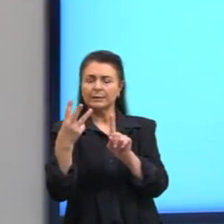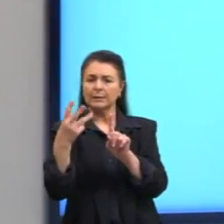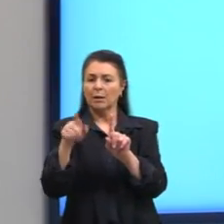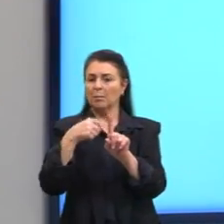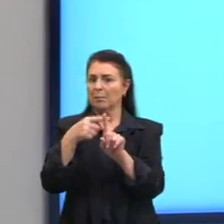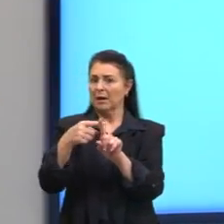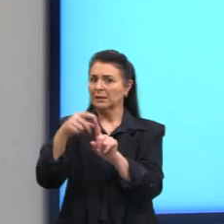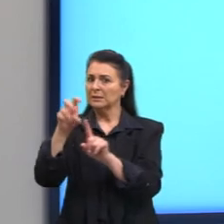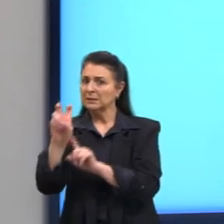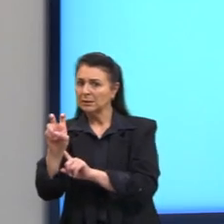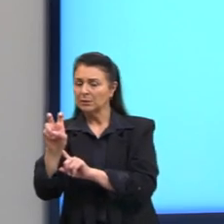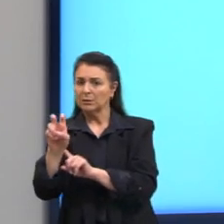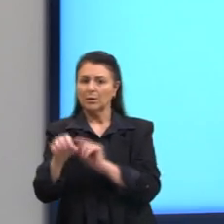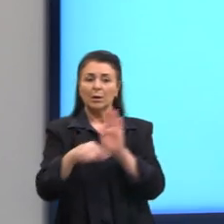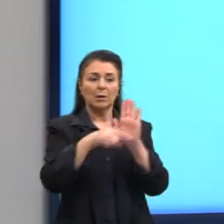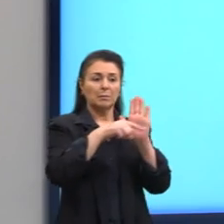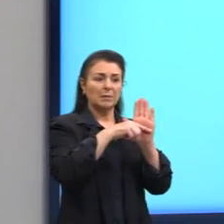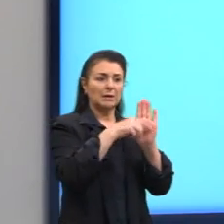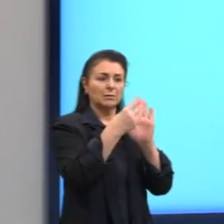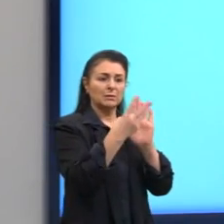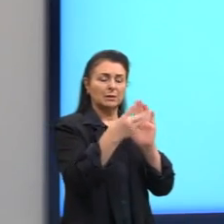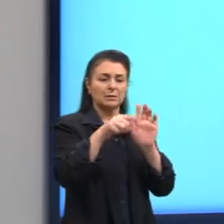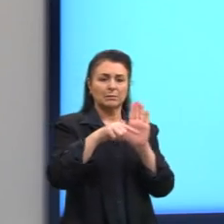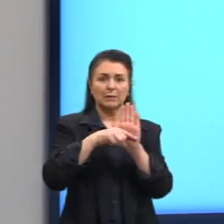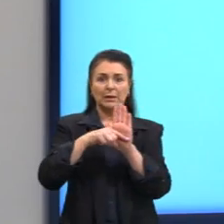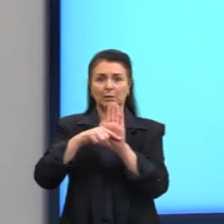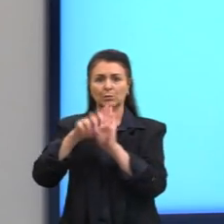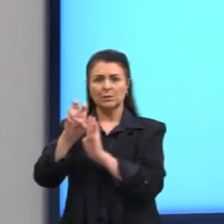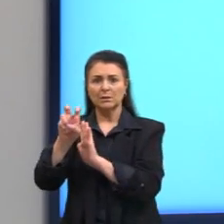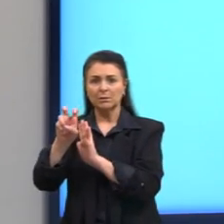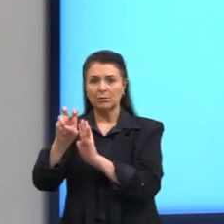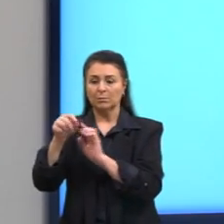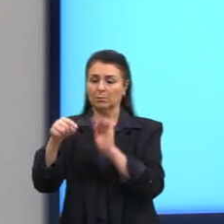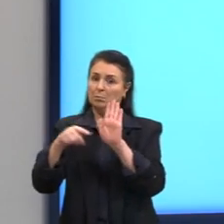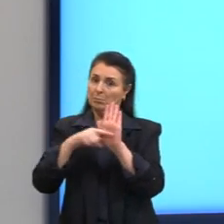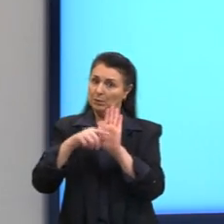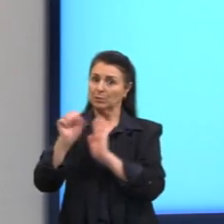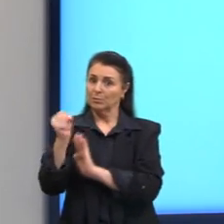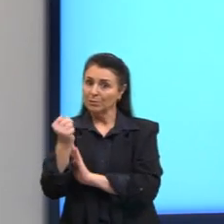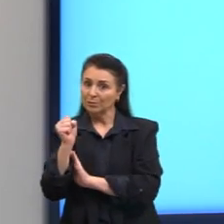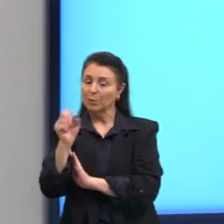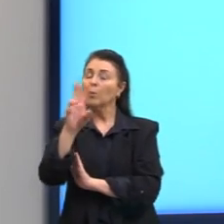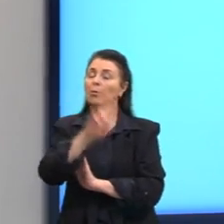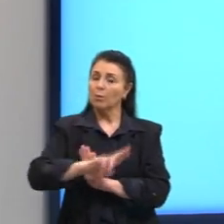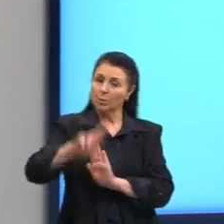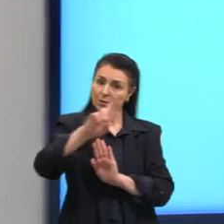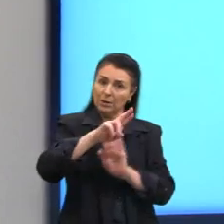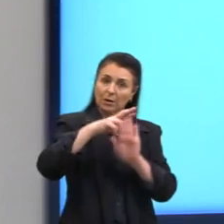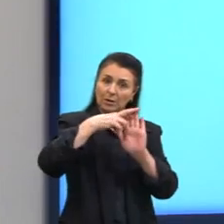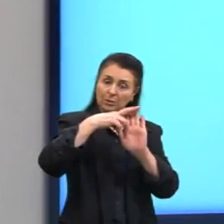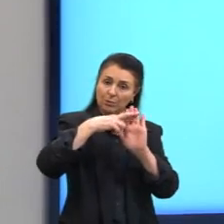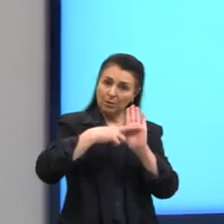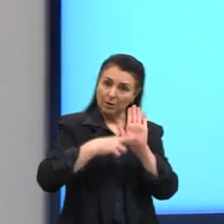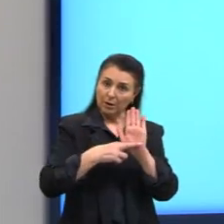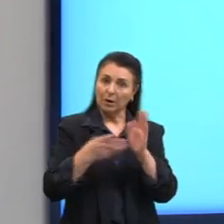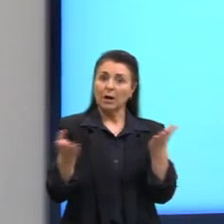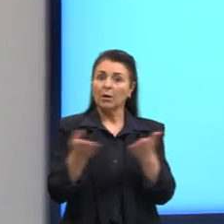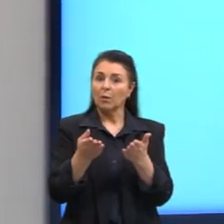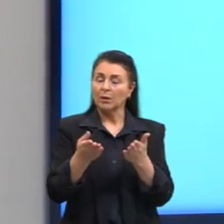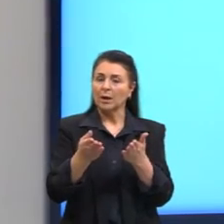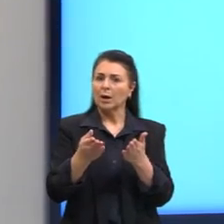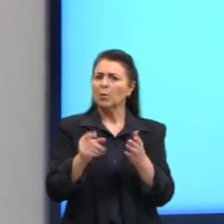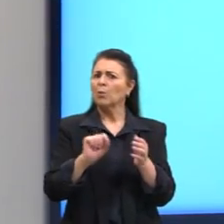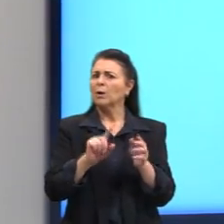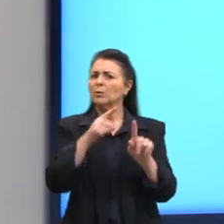sinais iguais, menos 3, menos 5, nós temos menos 8. Aplicação de regra. No entanto, quando os sinais forem diferentes, a gente faz a